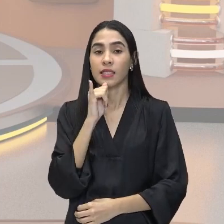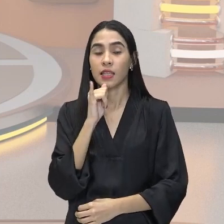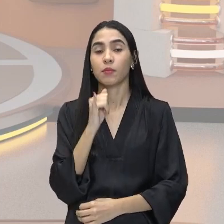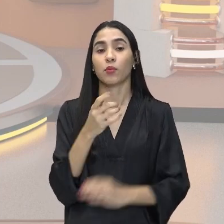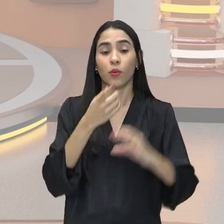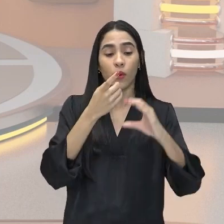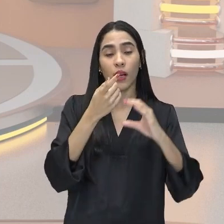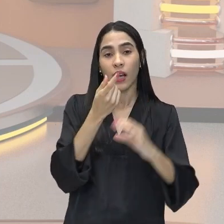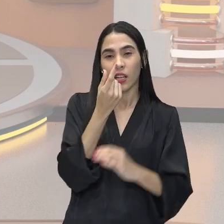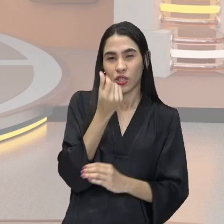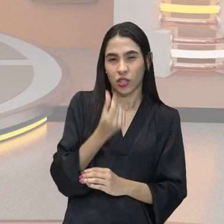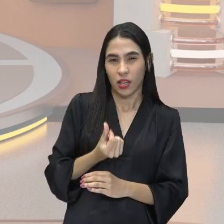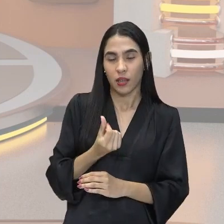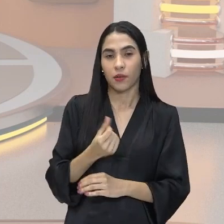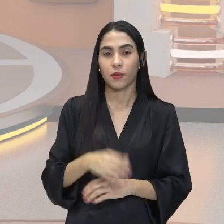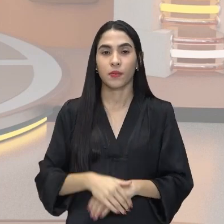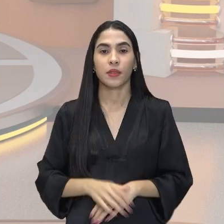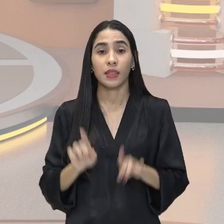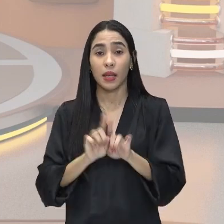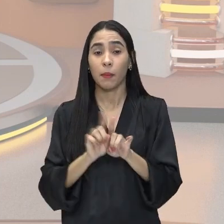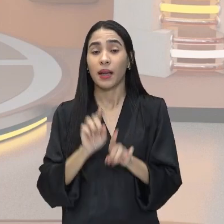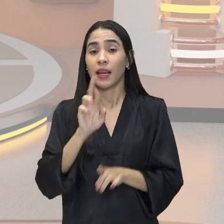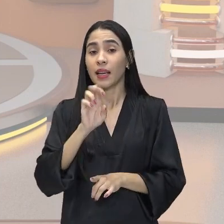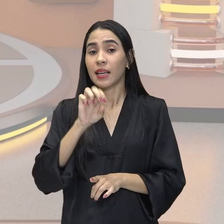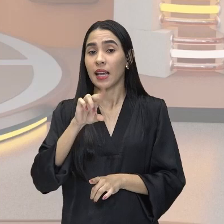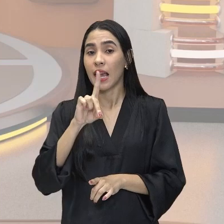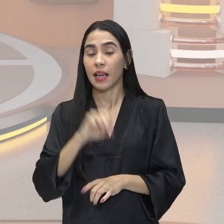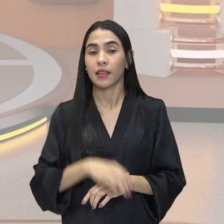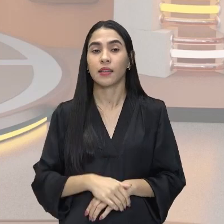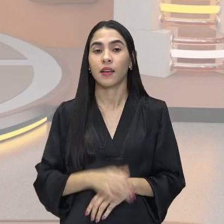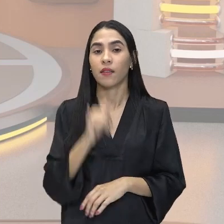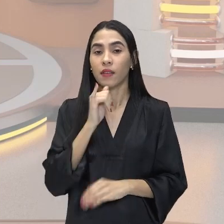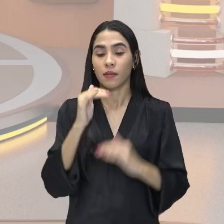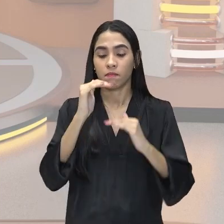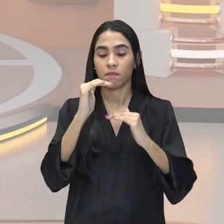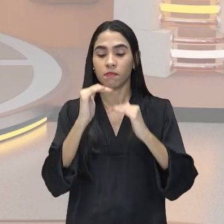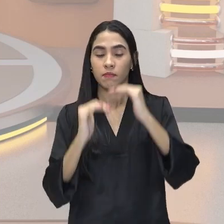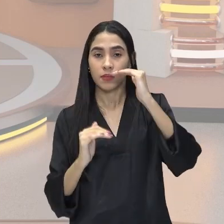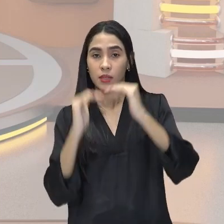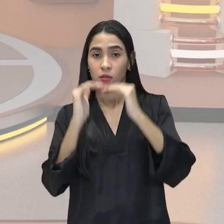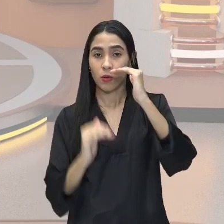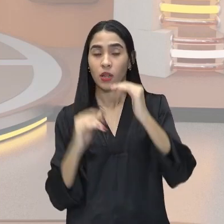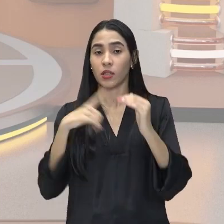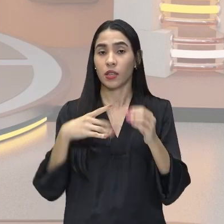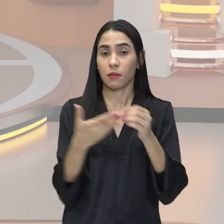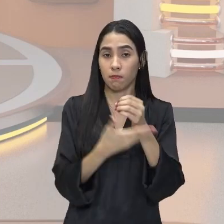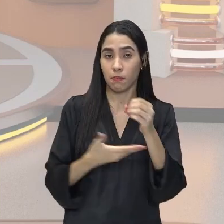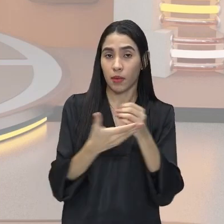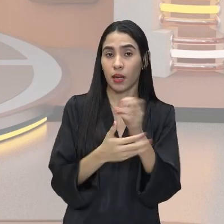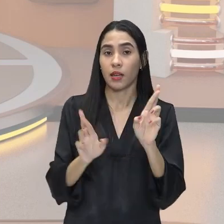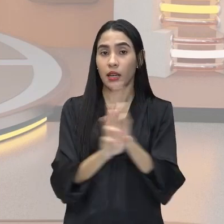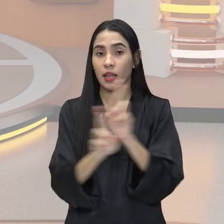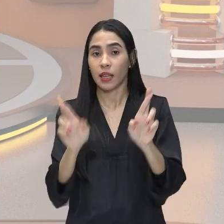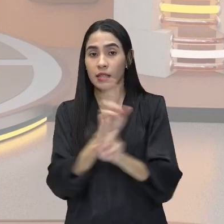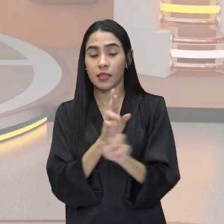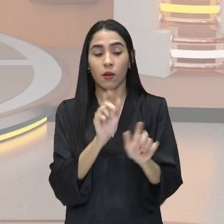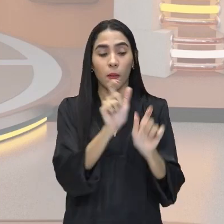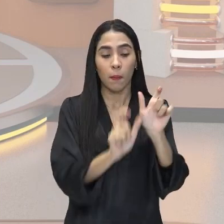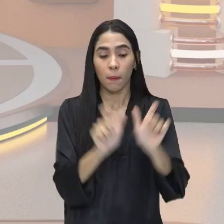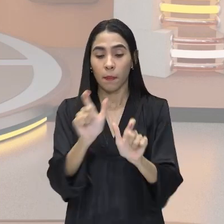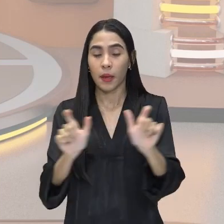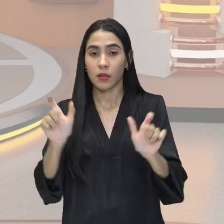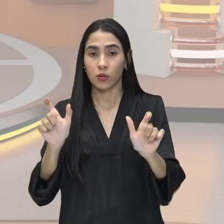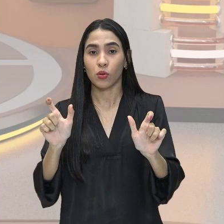olha bem, vertical significa desigualdades baseadas na relação entre pessoas